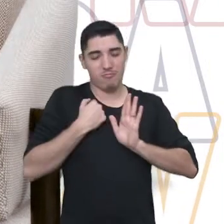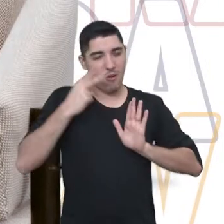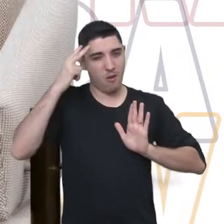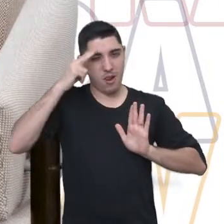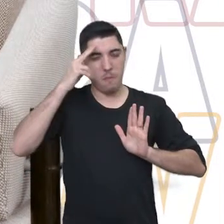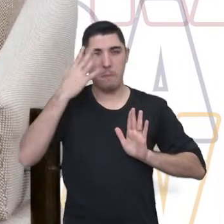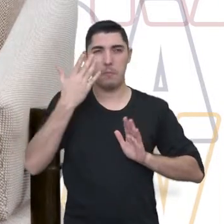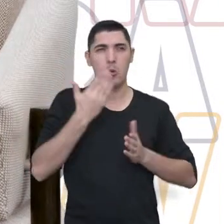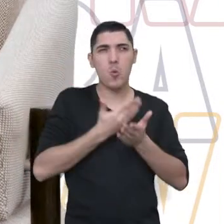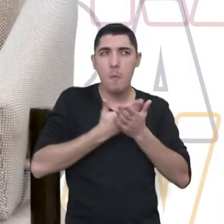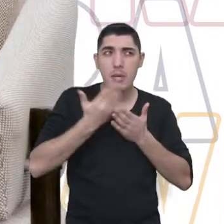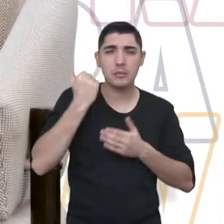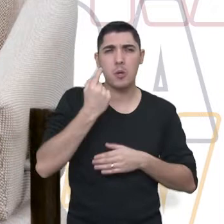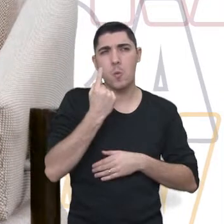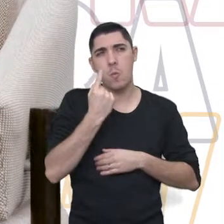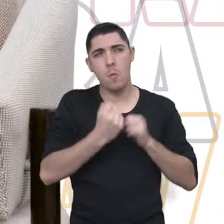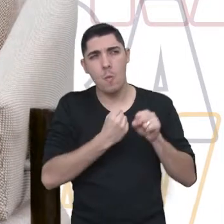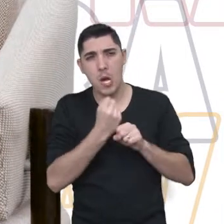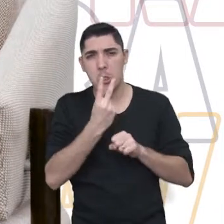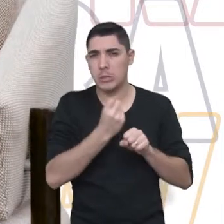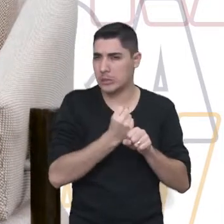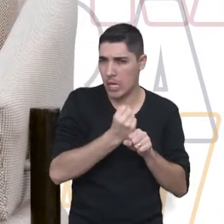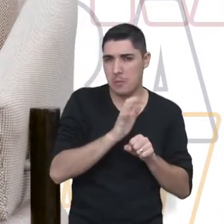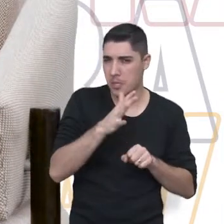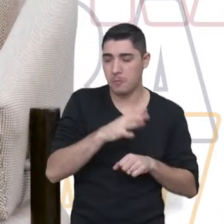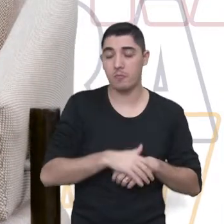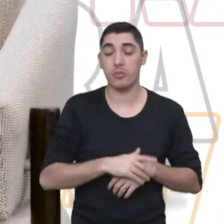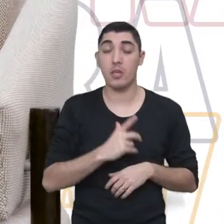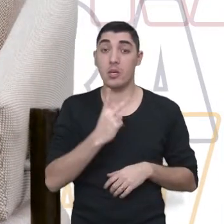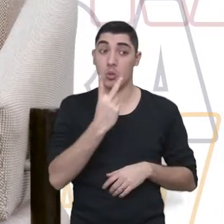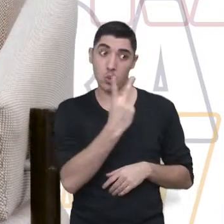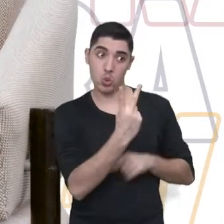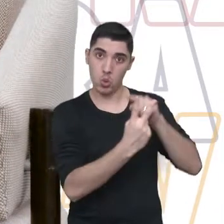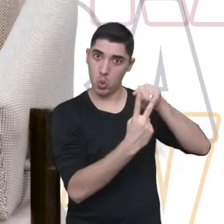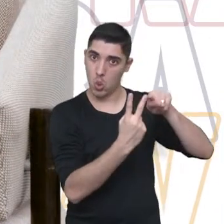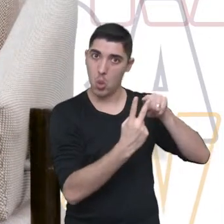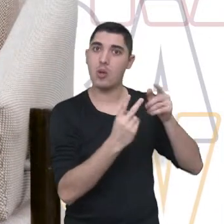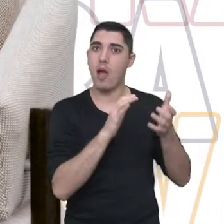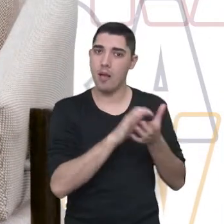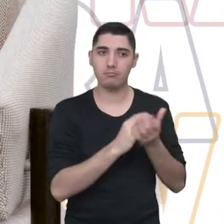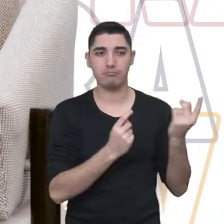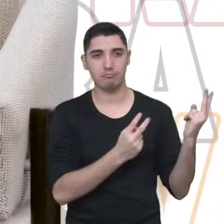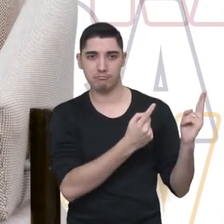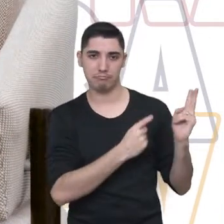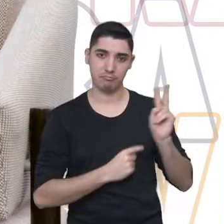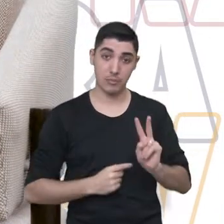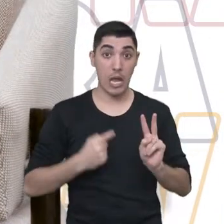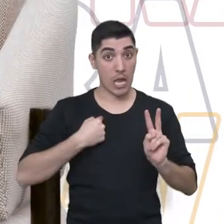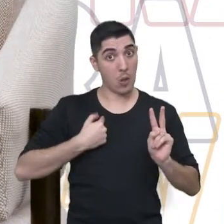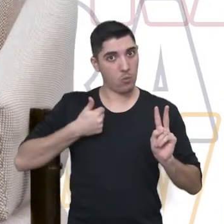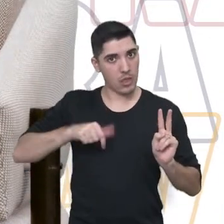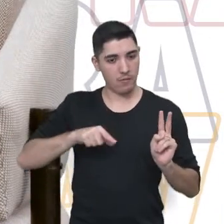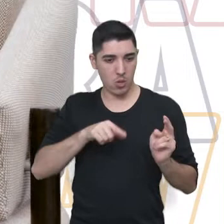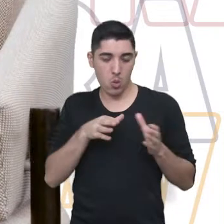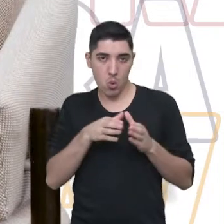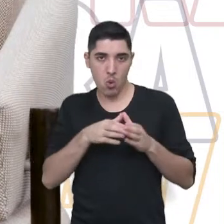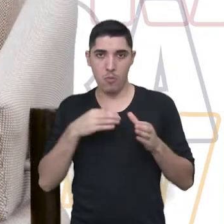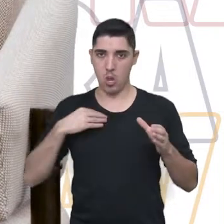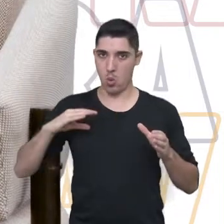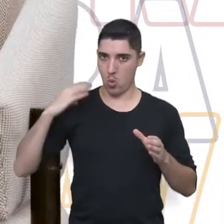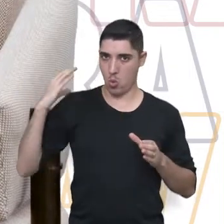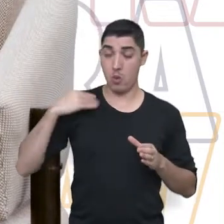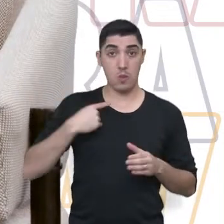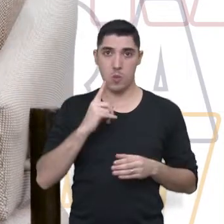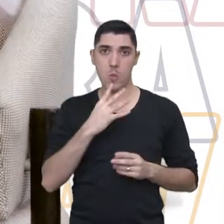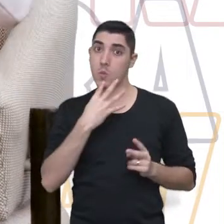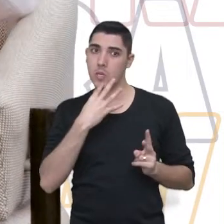início, Nós estávamos com um ano ou dois só do ENA. Então, veio um casal para fazer o grupo. Eu era a coordenadora do grupo,